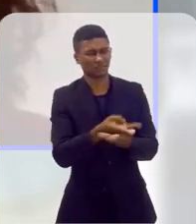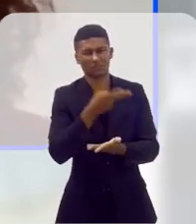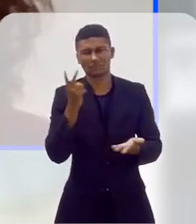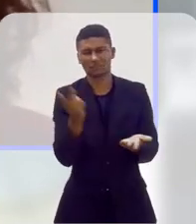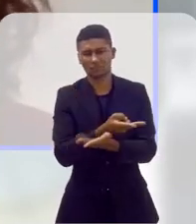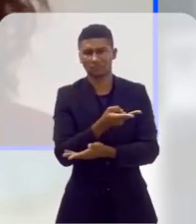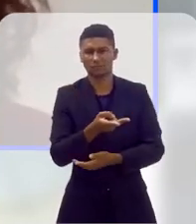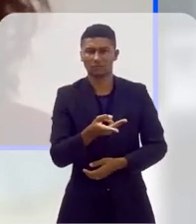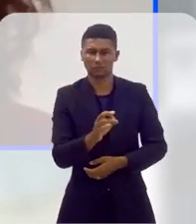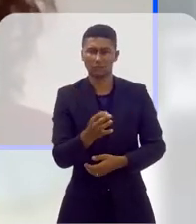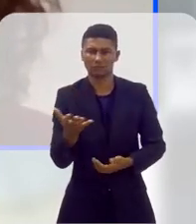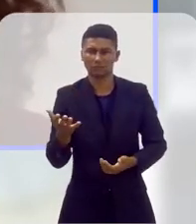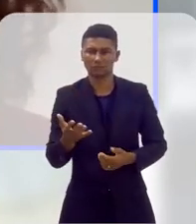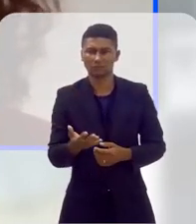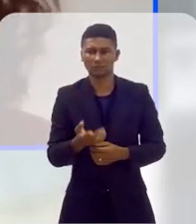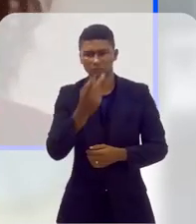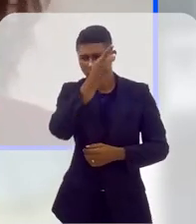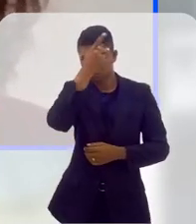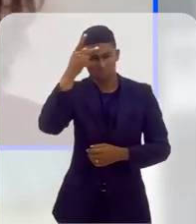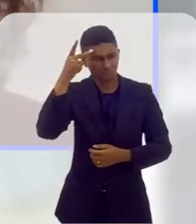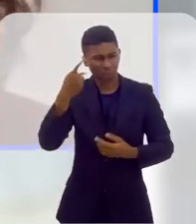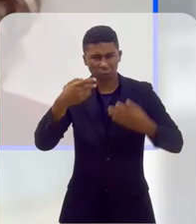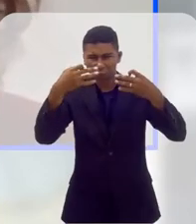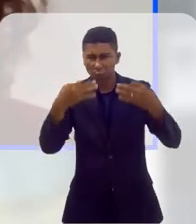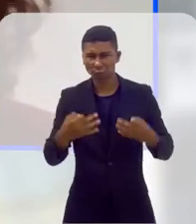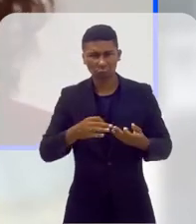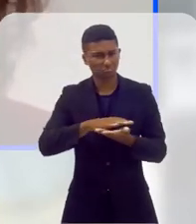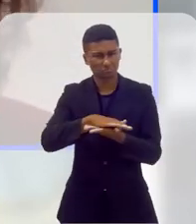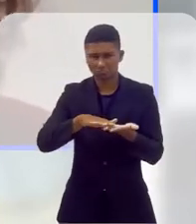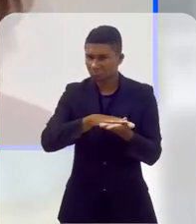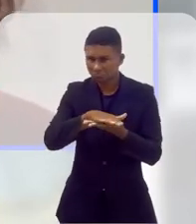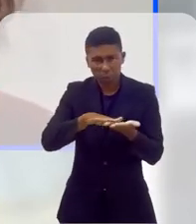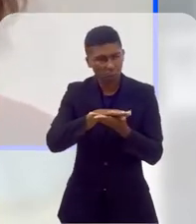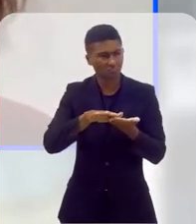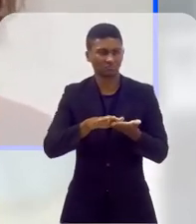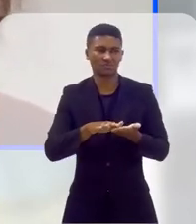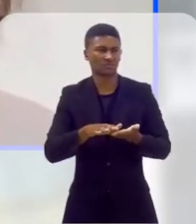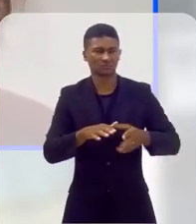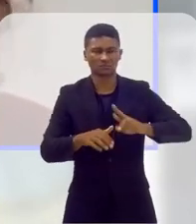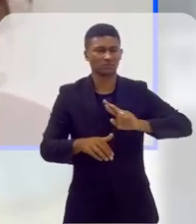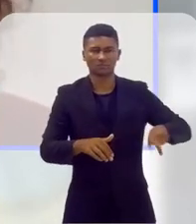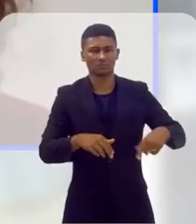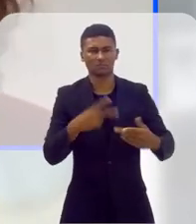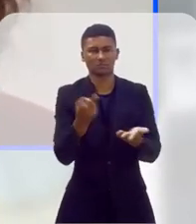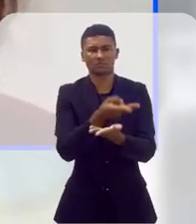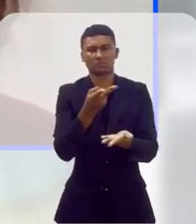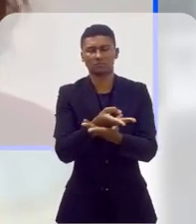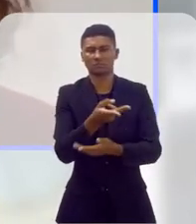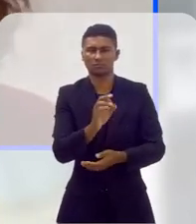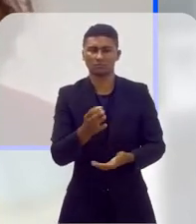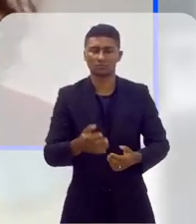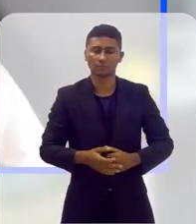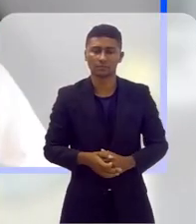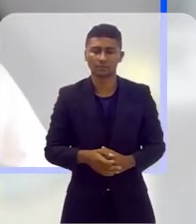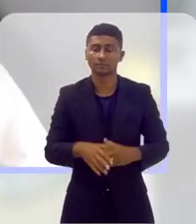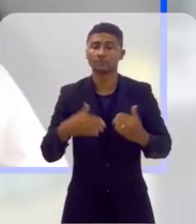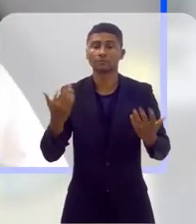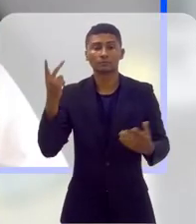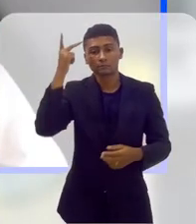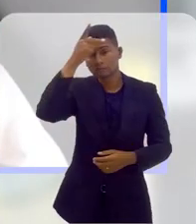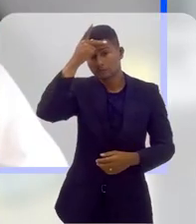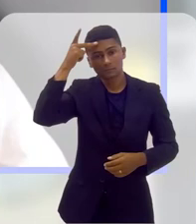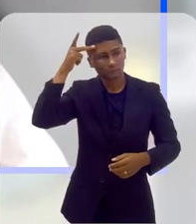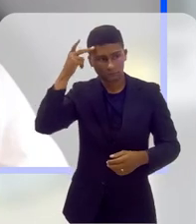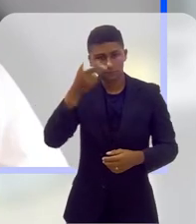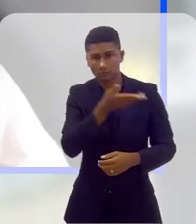pessoas que divergem do correto, da heteronormatividade e tudo mais. Então, as